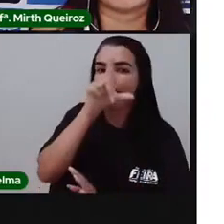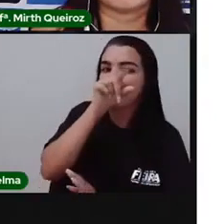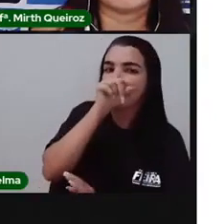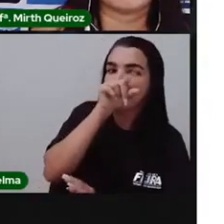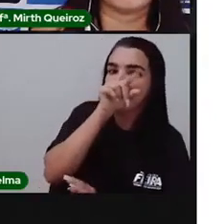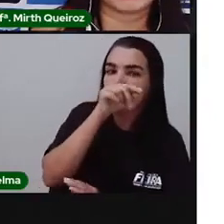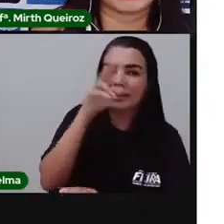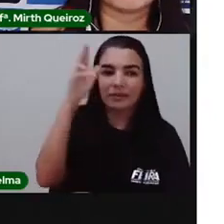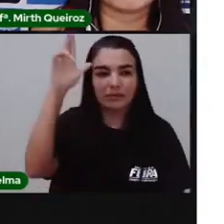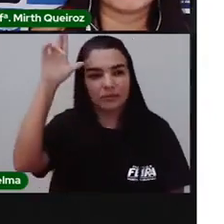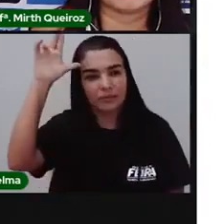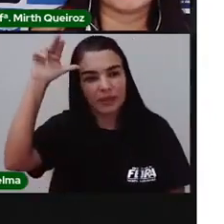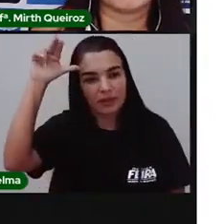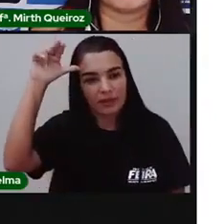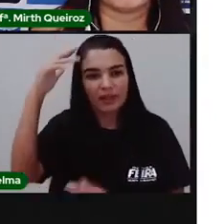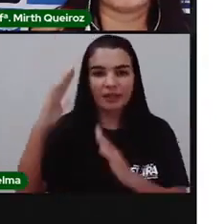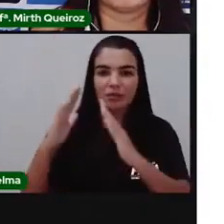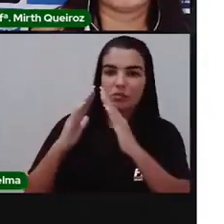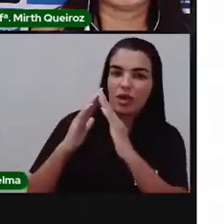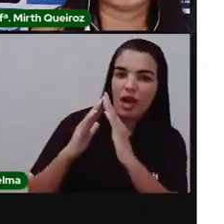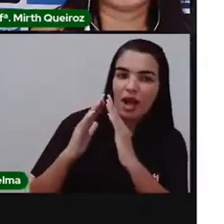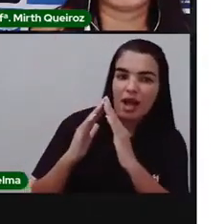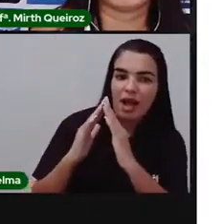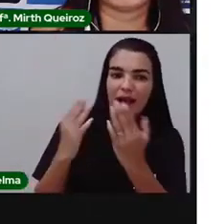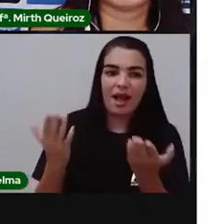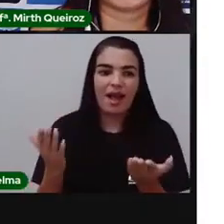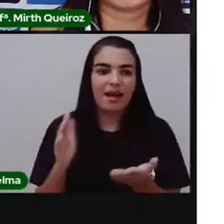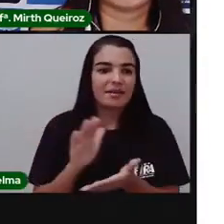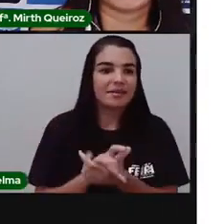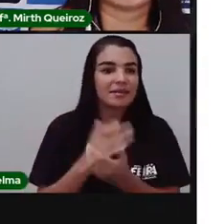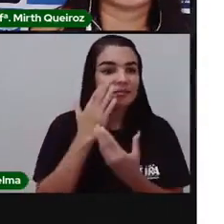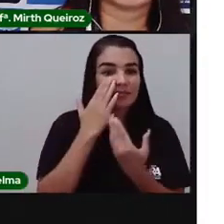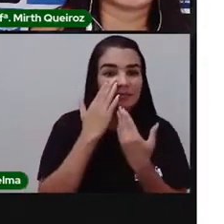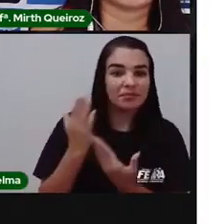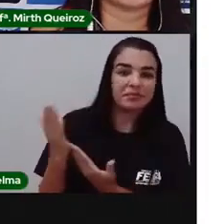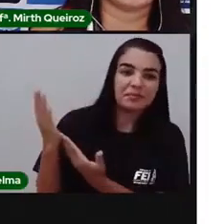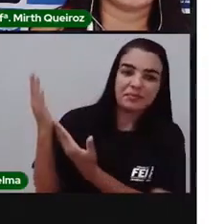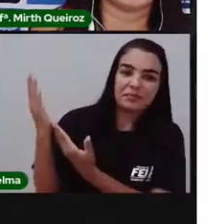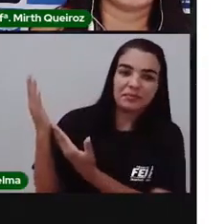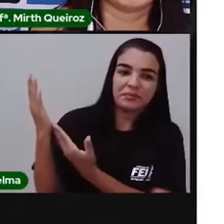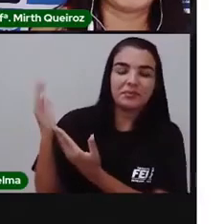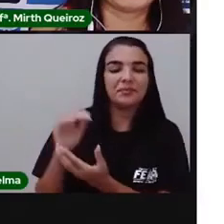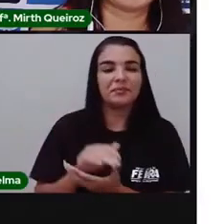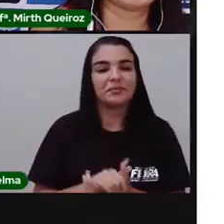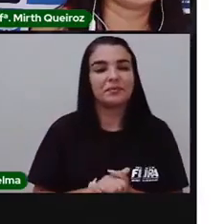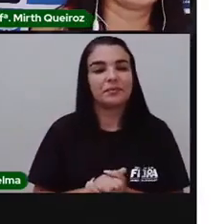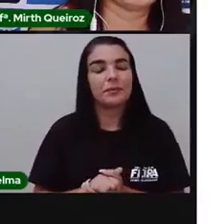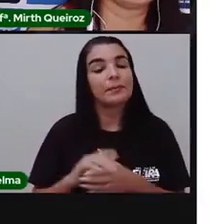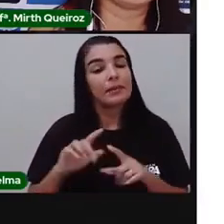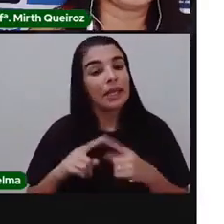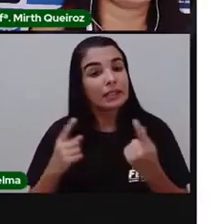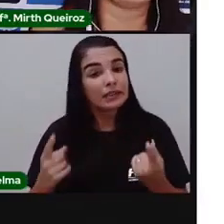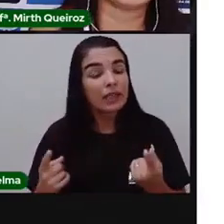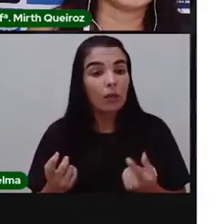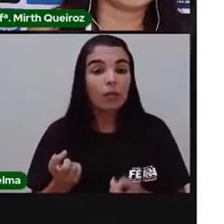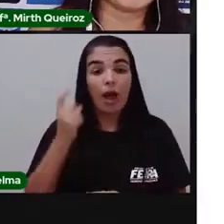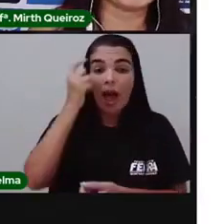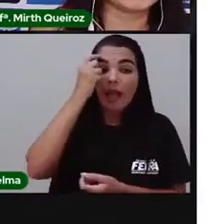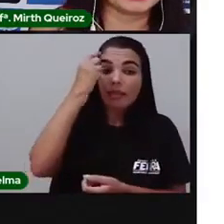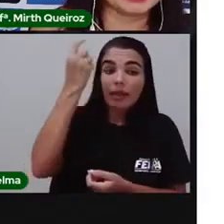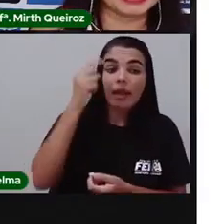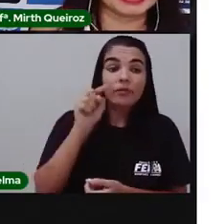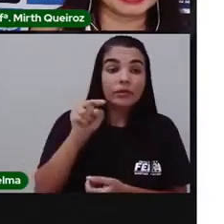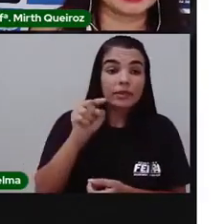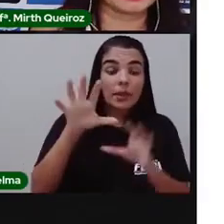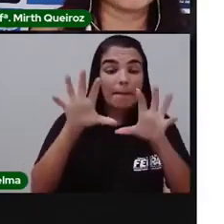Um cavalinho, uma casinha. E assim por diante. Olha que barquinho legal. Então a ideia é que vocês